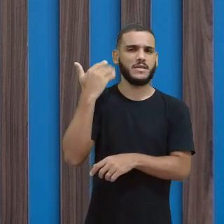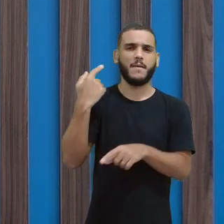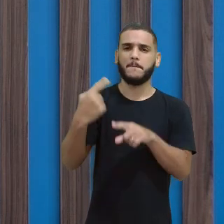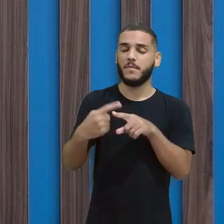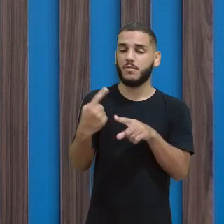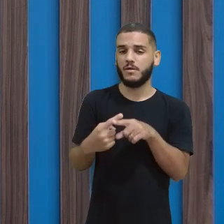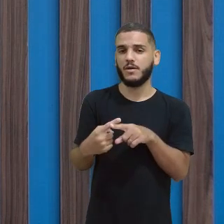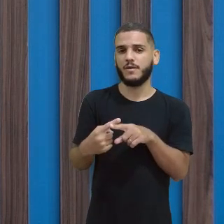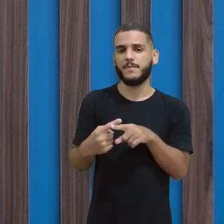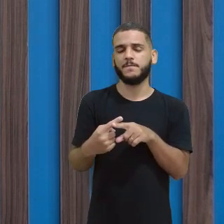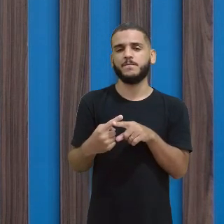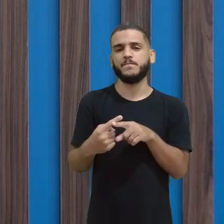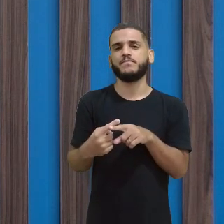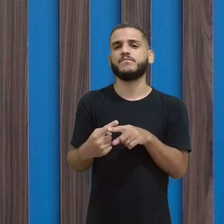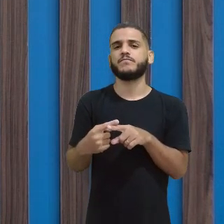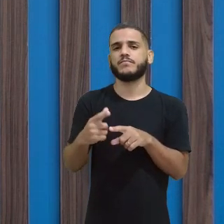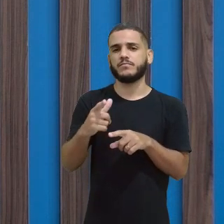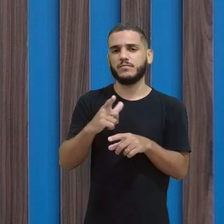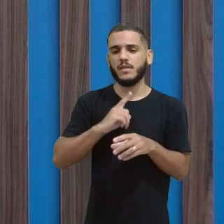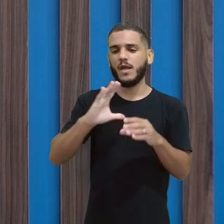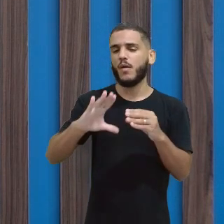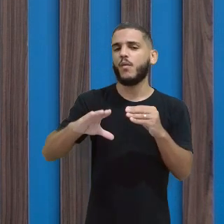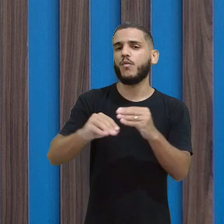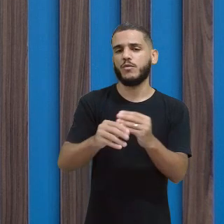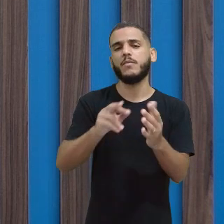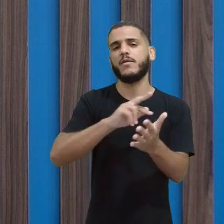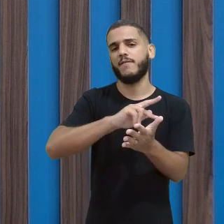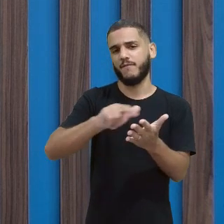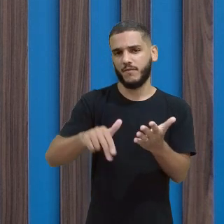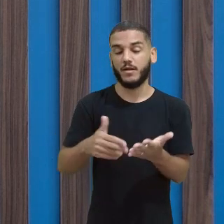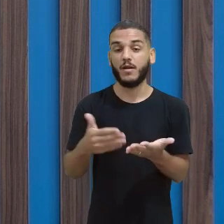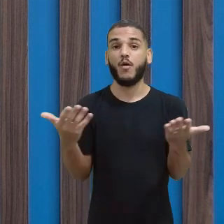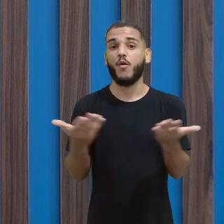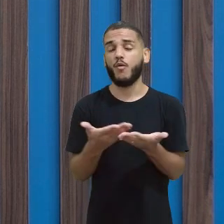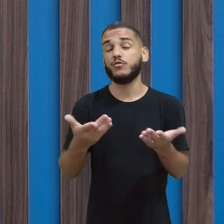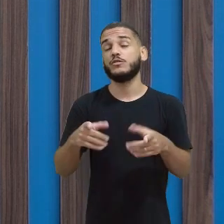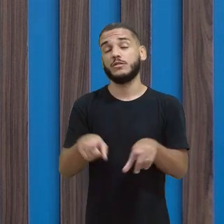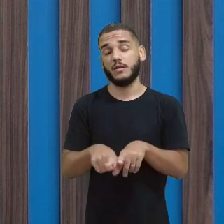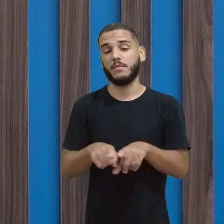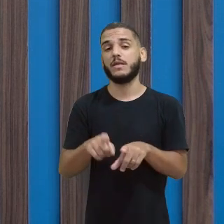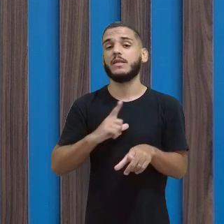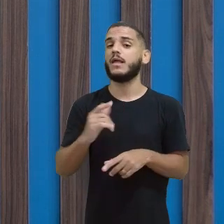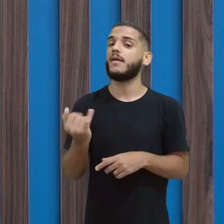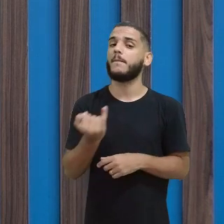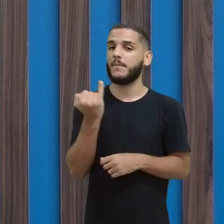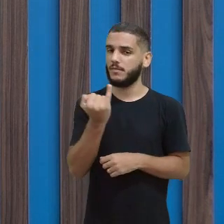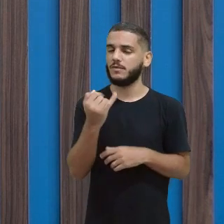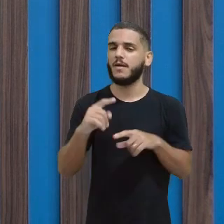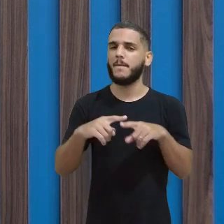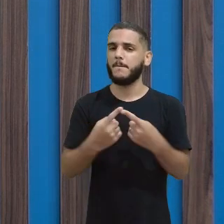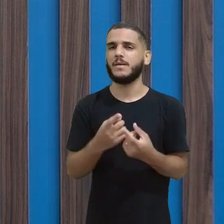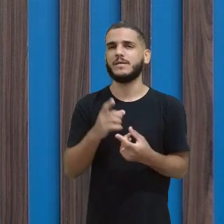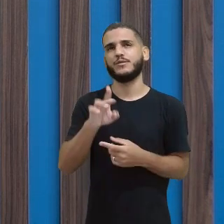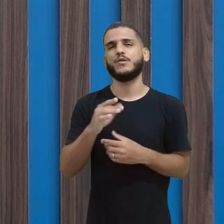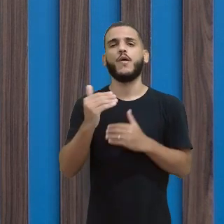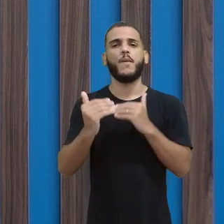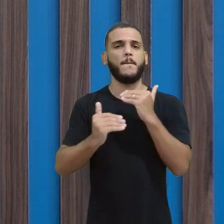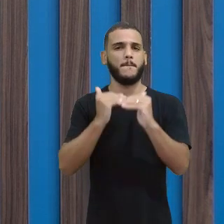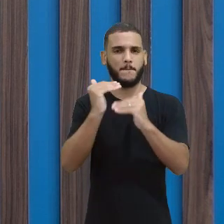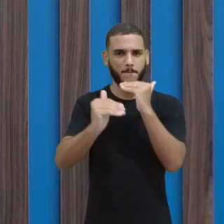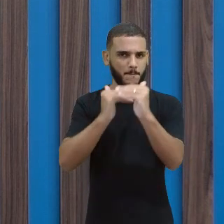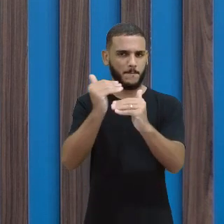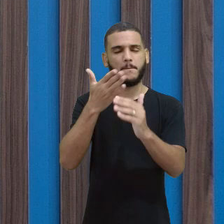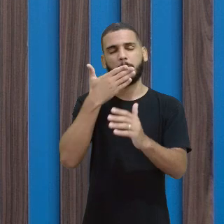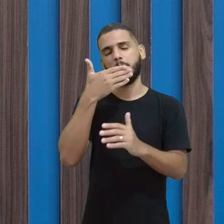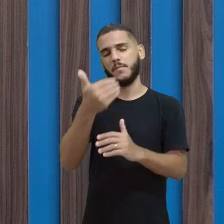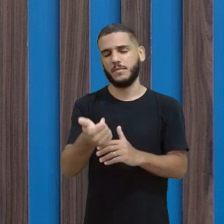eles trouxeram grandes contribuições. E os de hoje também têm o seu valor. Mas apenas foram aperfeiçoando o que